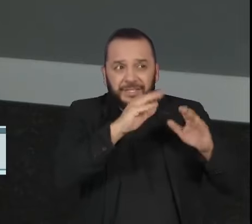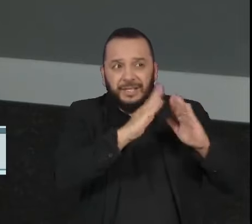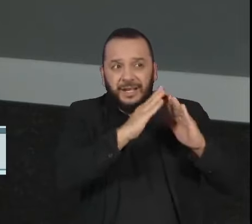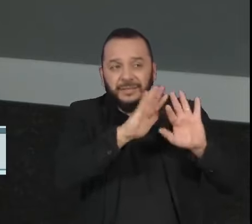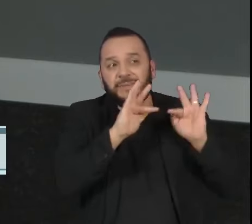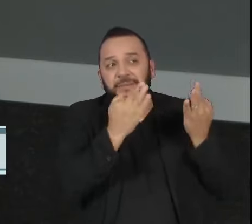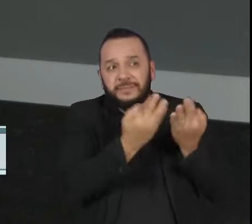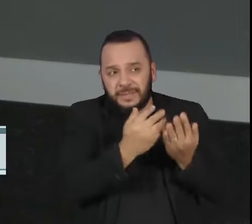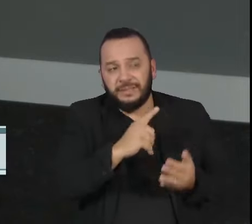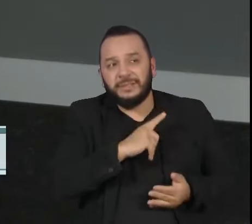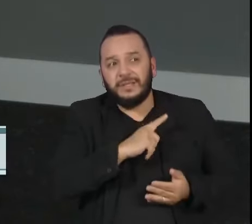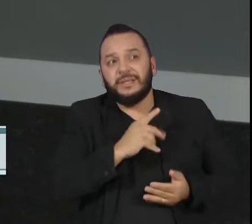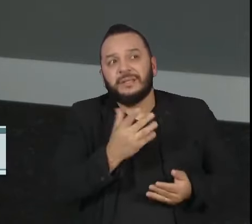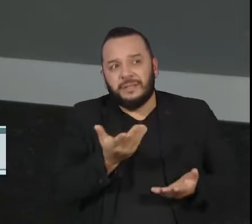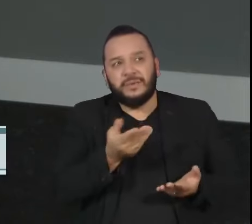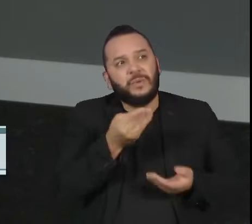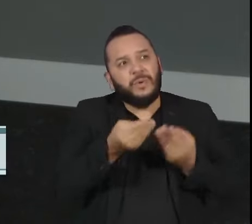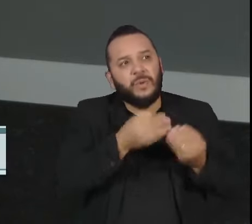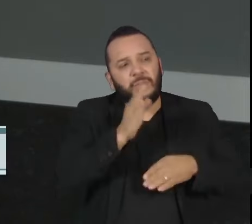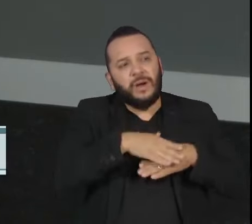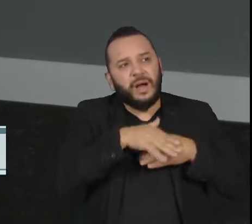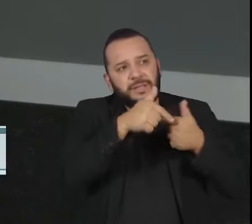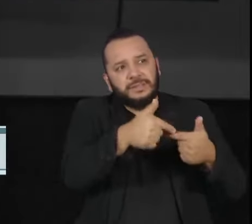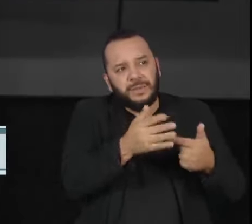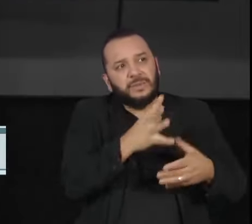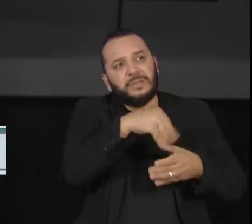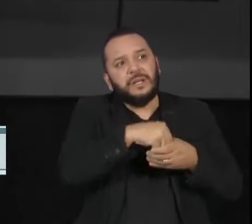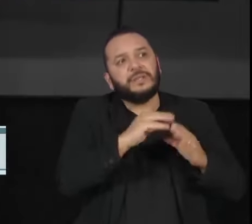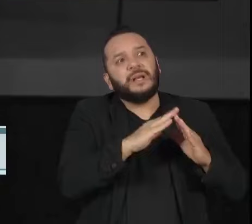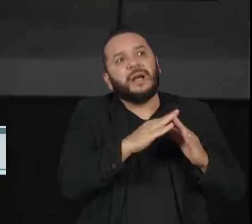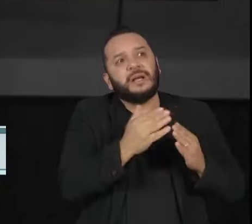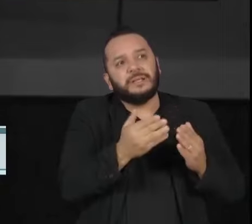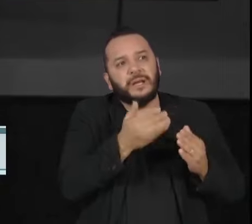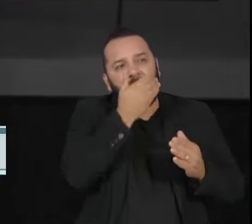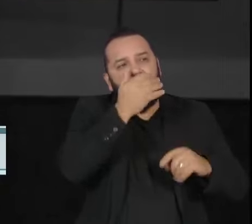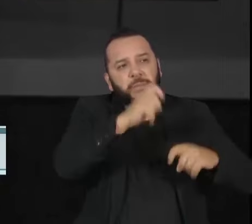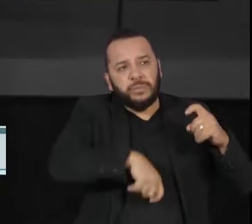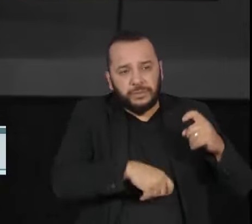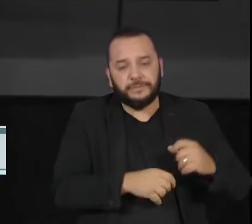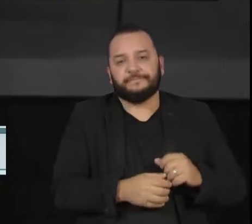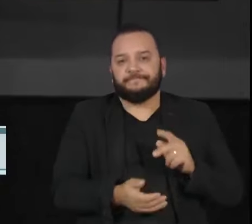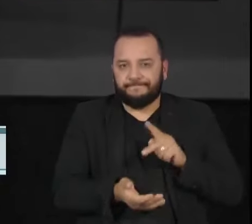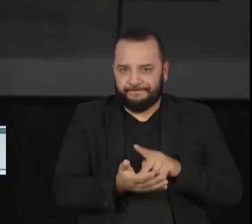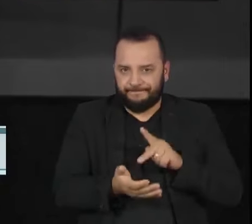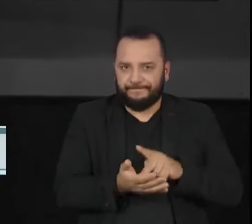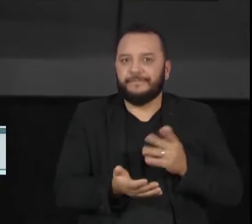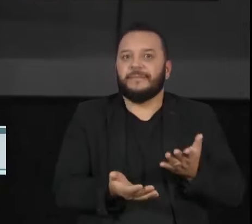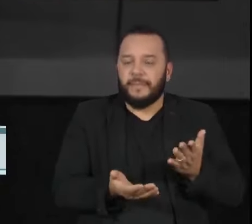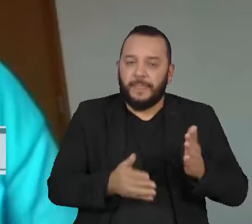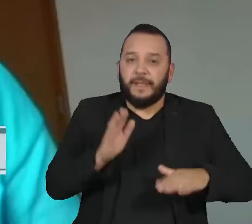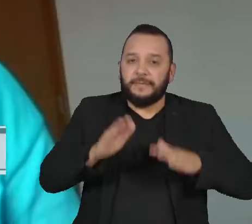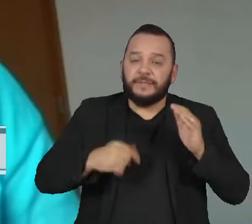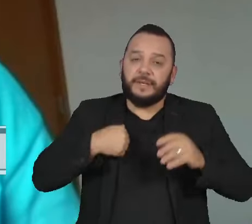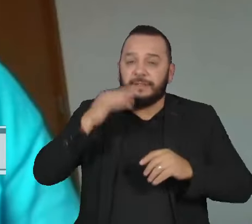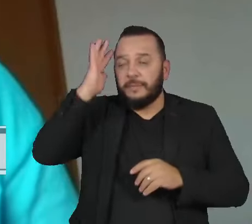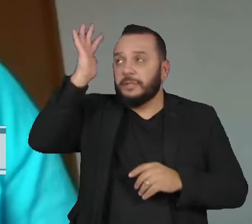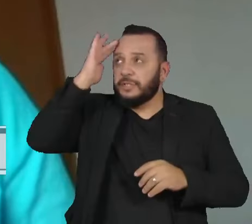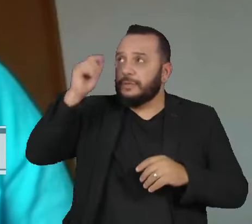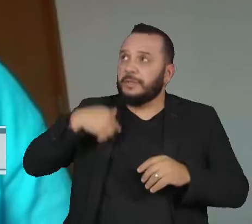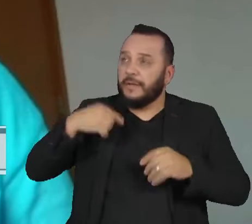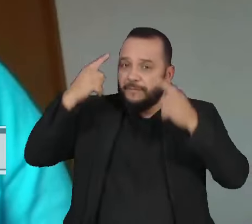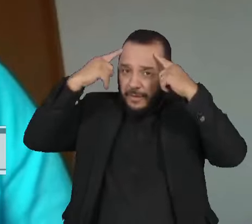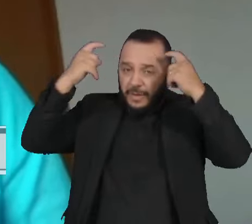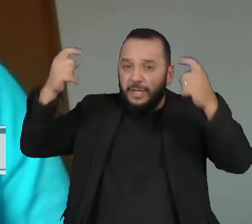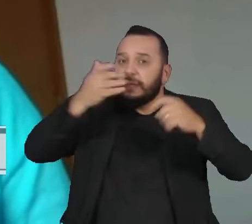Que tipo de ações são necessárias nesses casos? É muito importante reforçar esse ponto. Às vezes a gente tem um imaginário de que a violência sexual